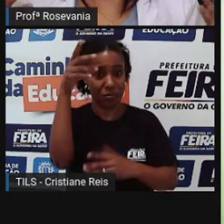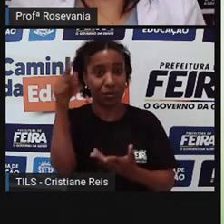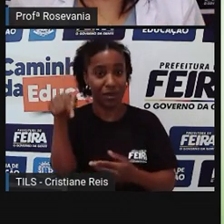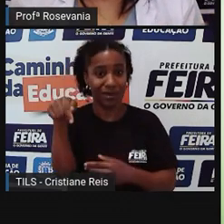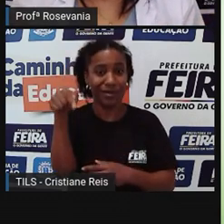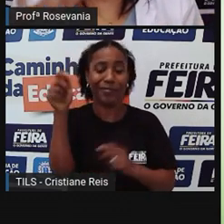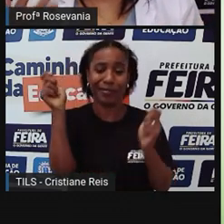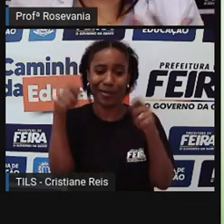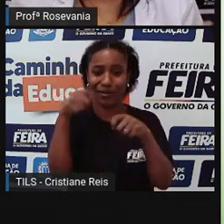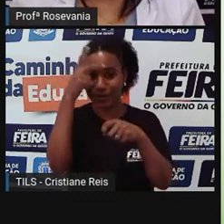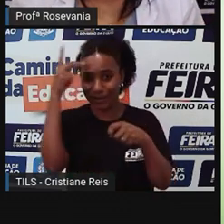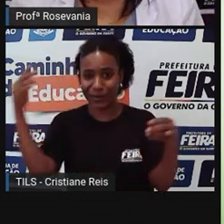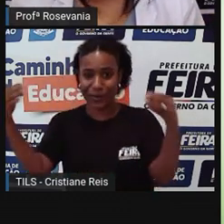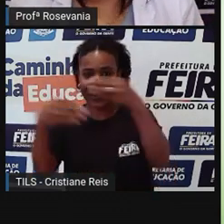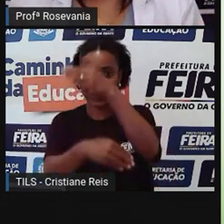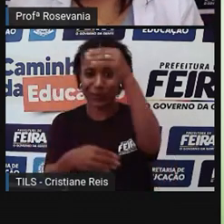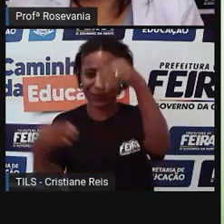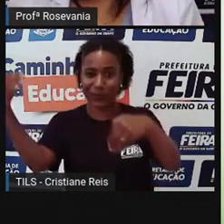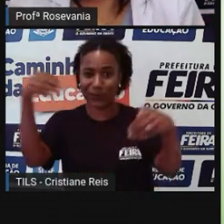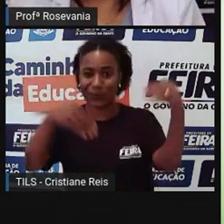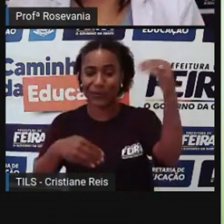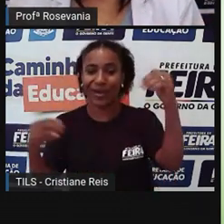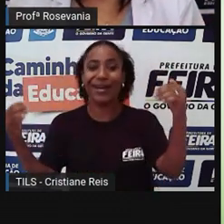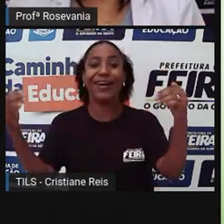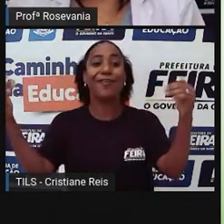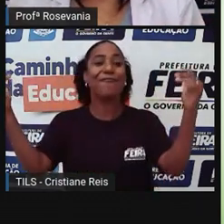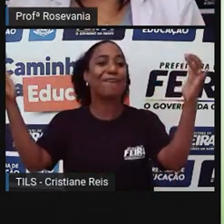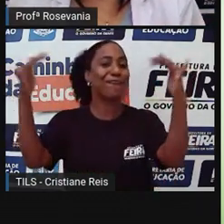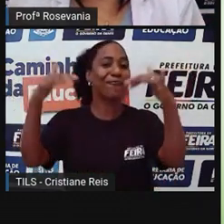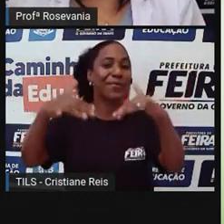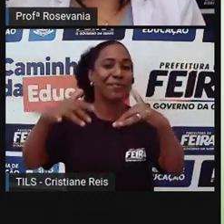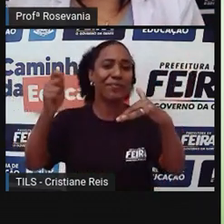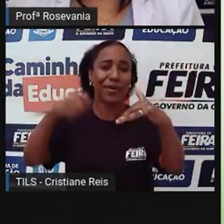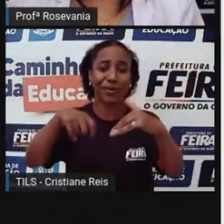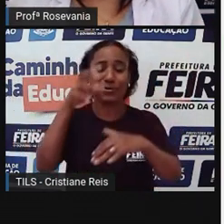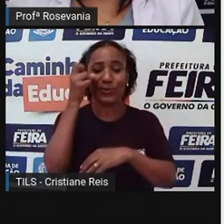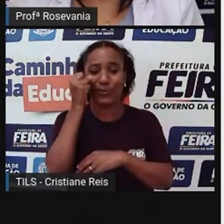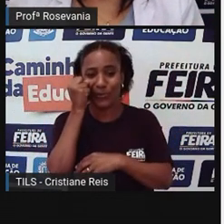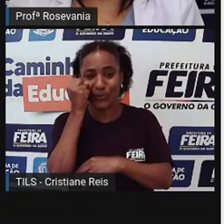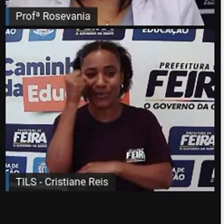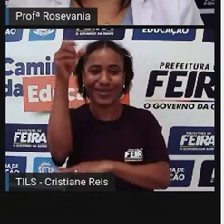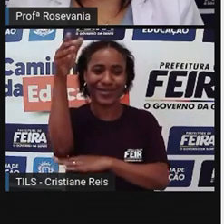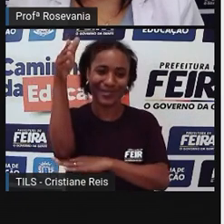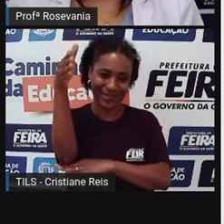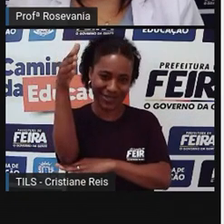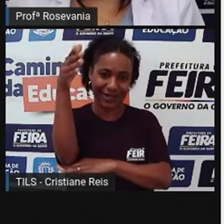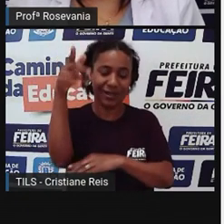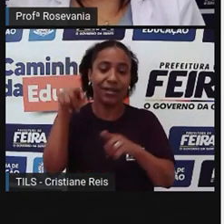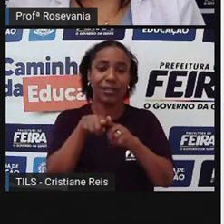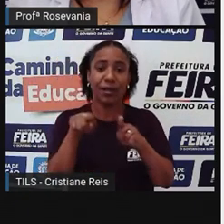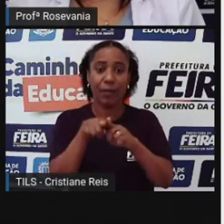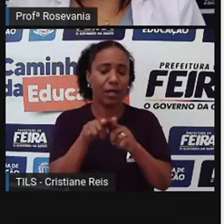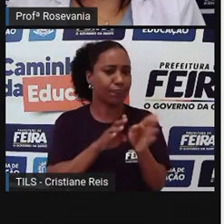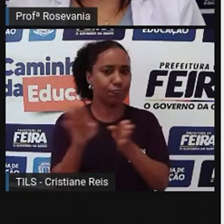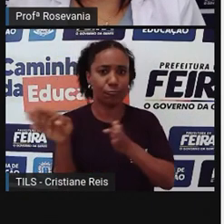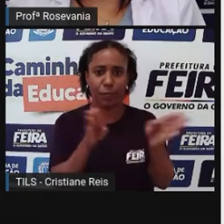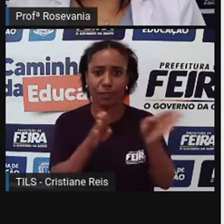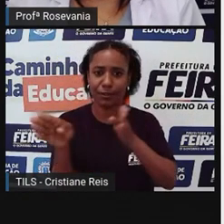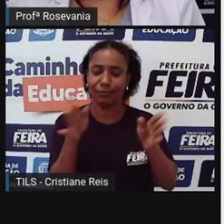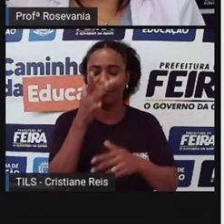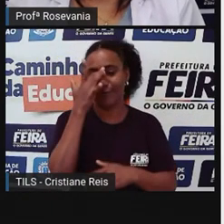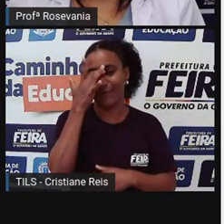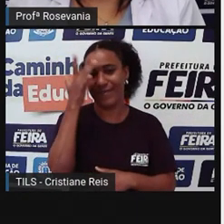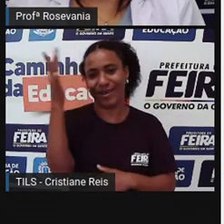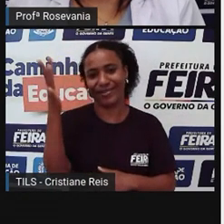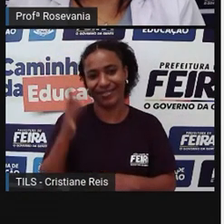e a gente tem um acesso fácil, né, na nossa cidade aqui. Então, em todas as condições, né, que a gente tem aqui, eu botei aqui, né,